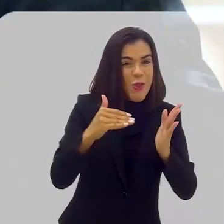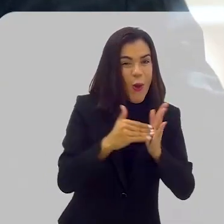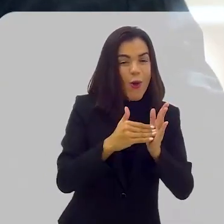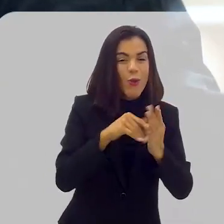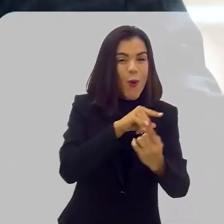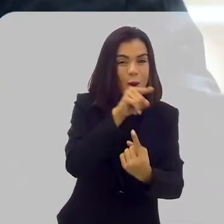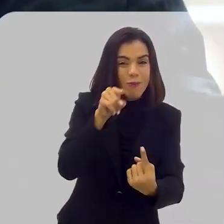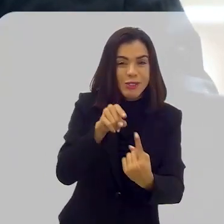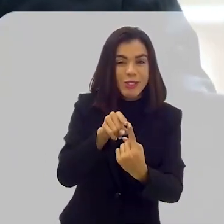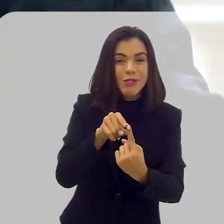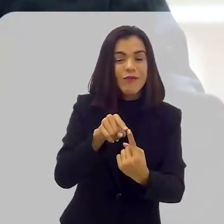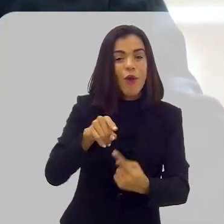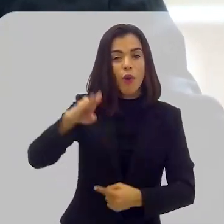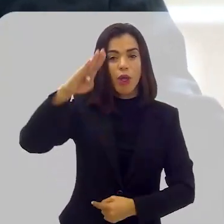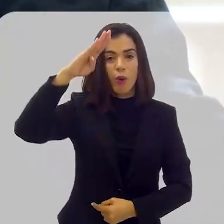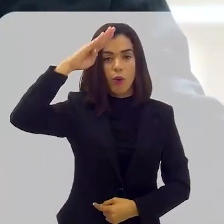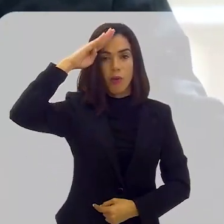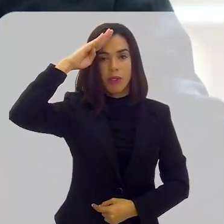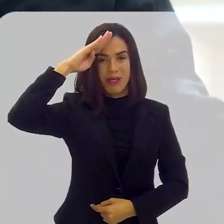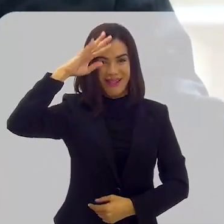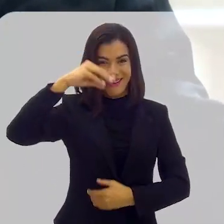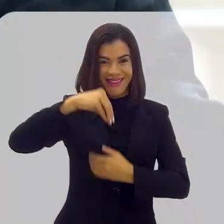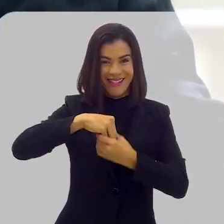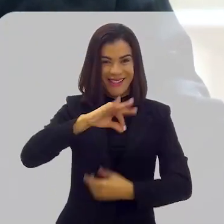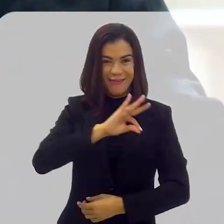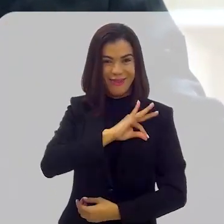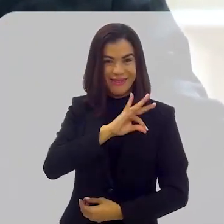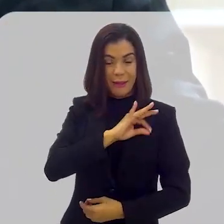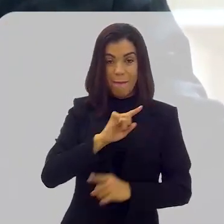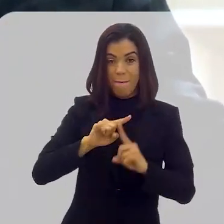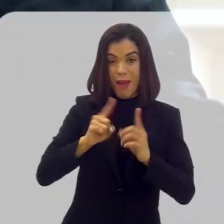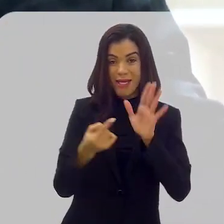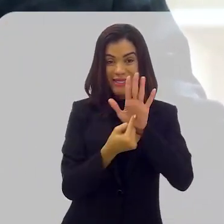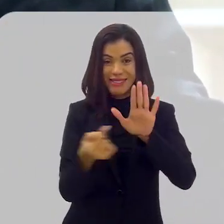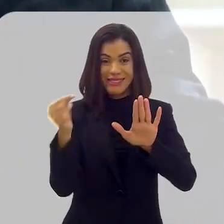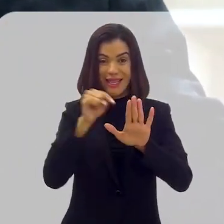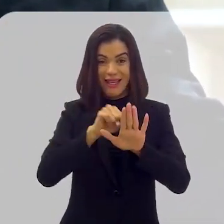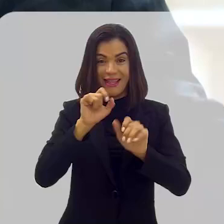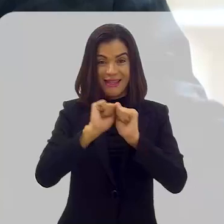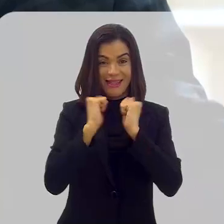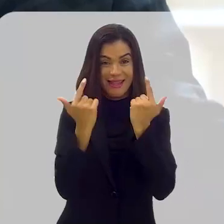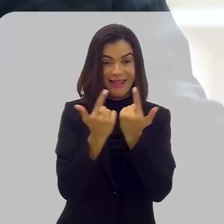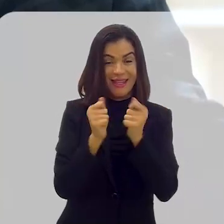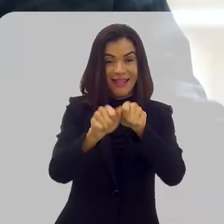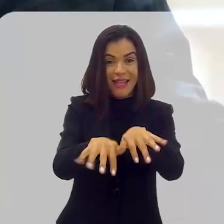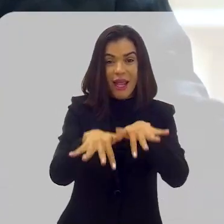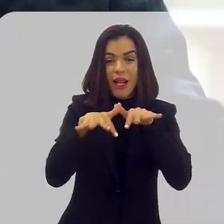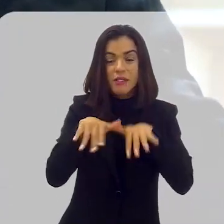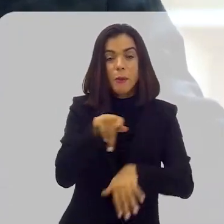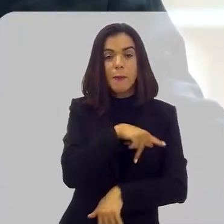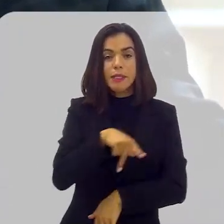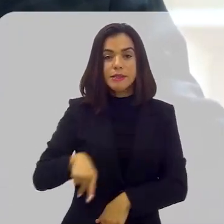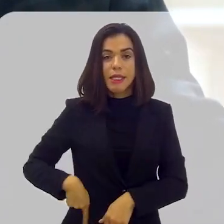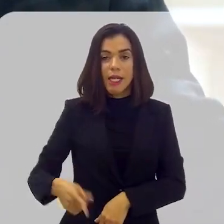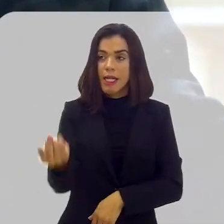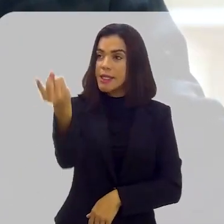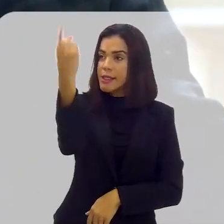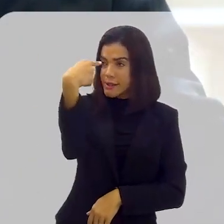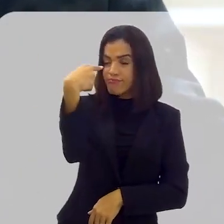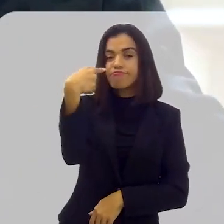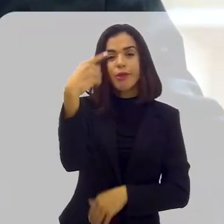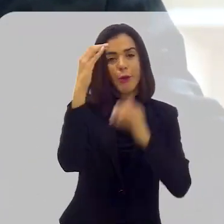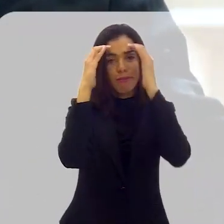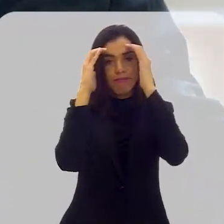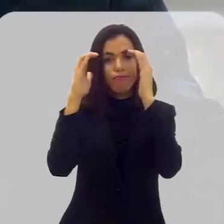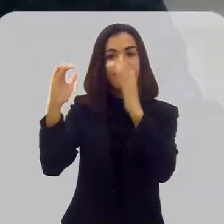de toda uma operação vem dos comandantes, que aqui na casa são os presidentes. O presidente dá uma ordem